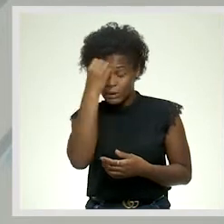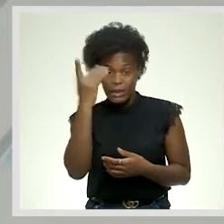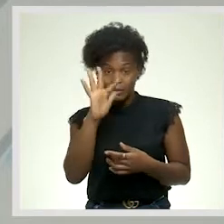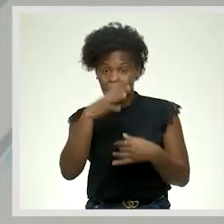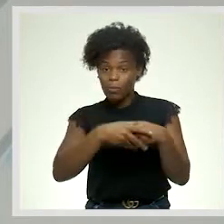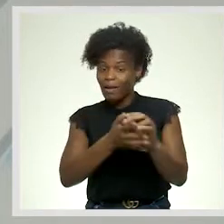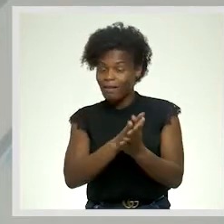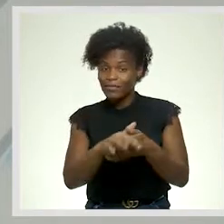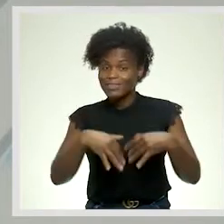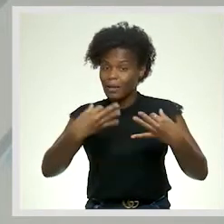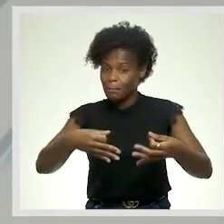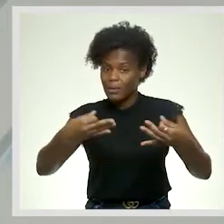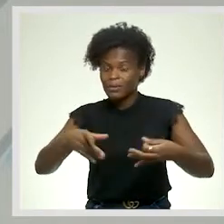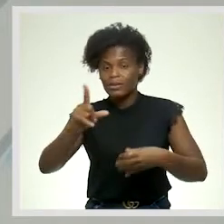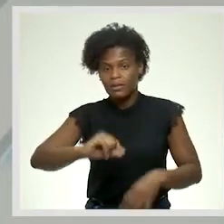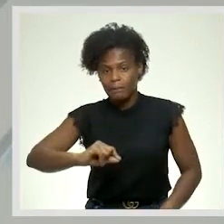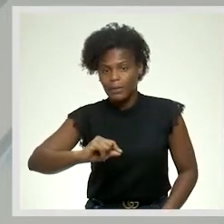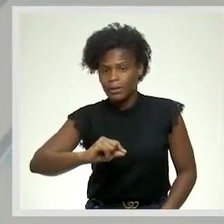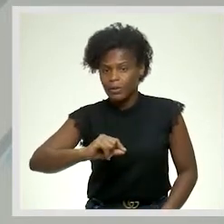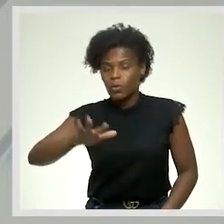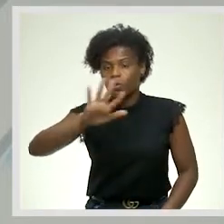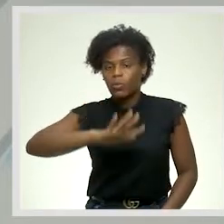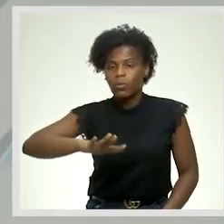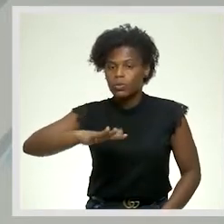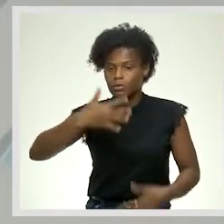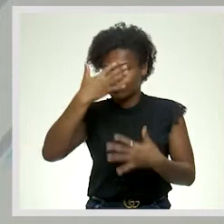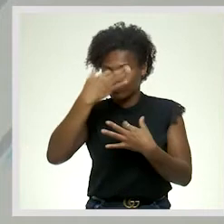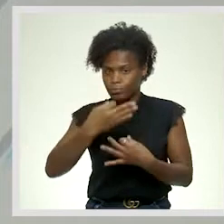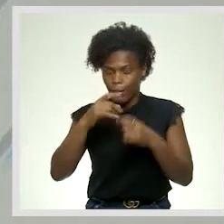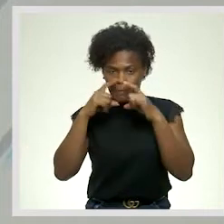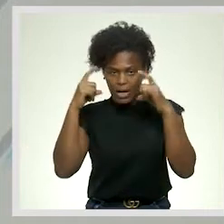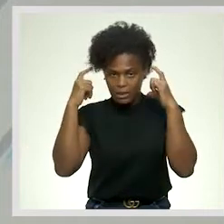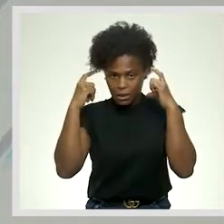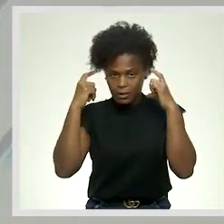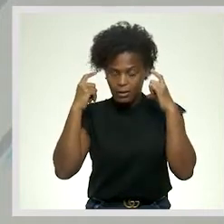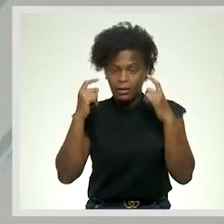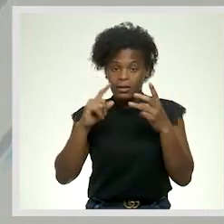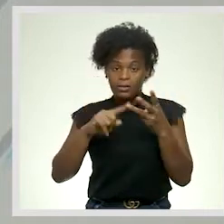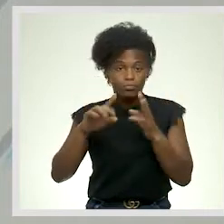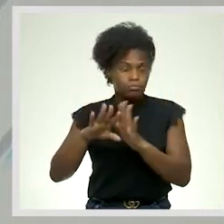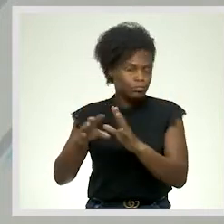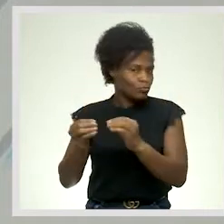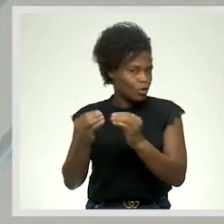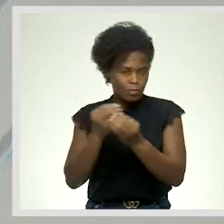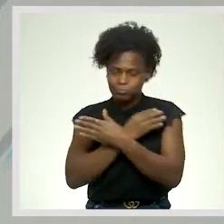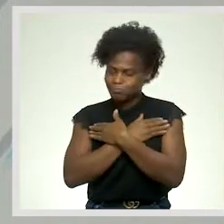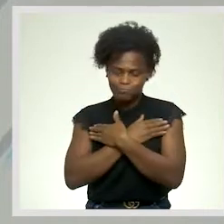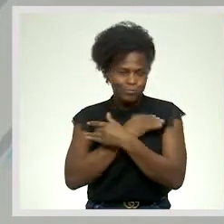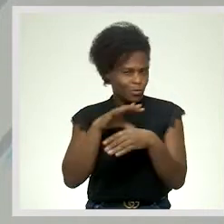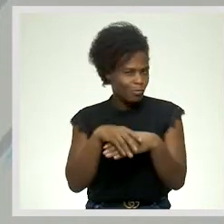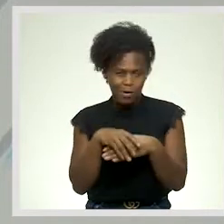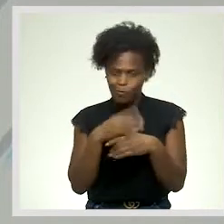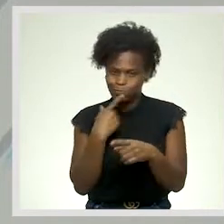mãos e também utilize corretamente a máscara, evita beijinhos, abraços ou